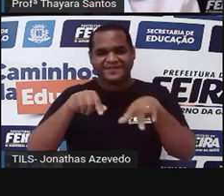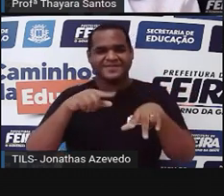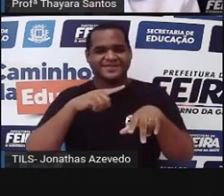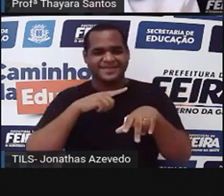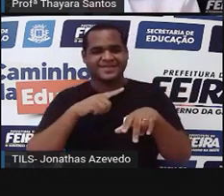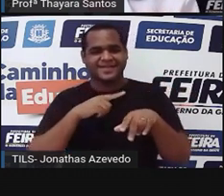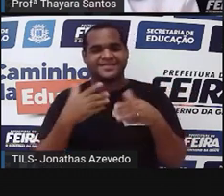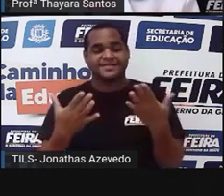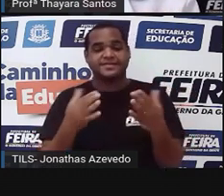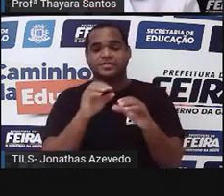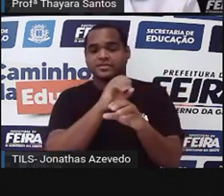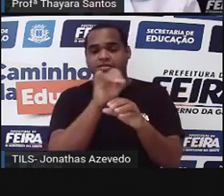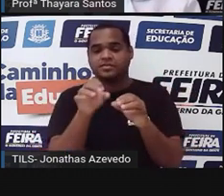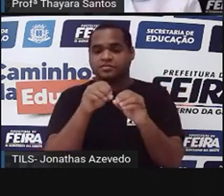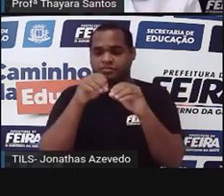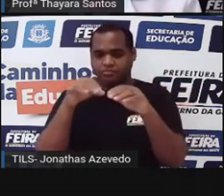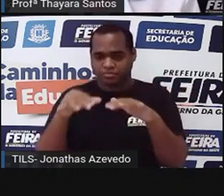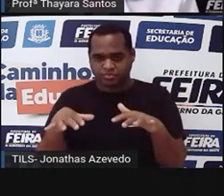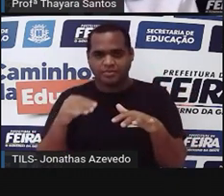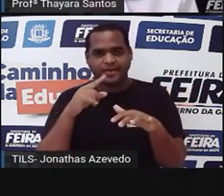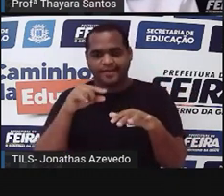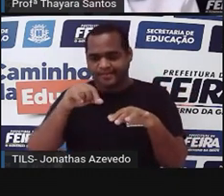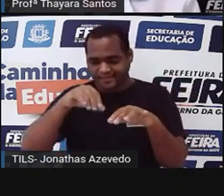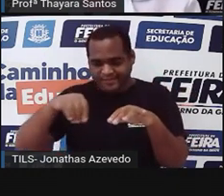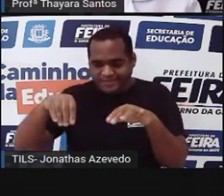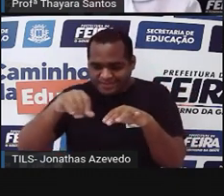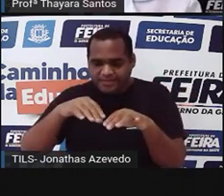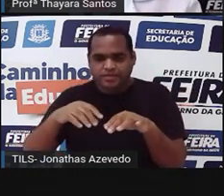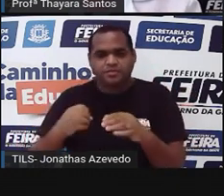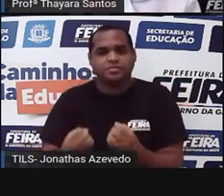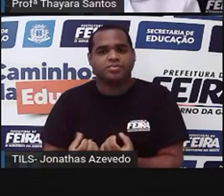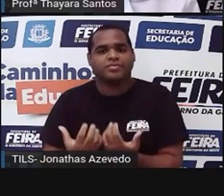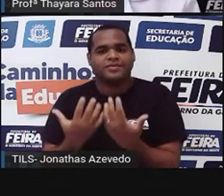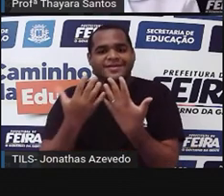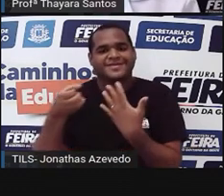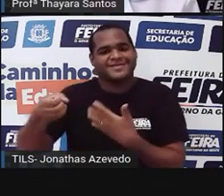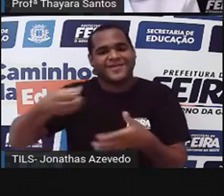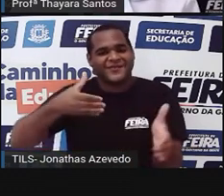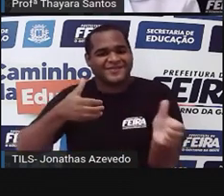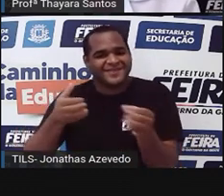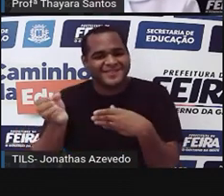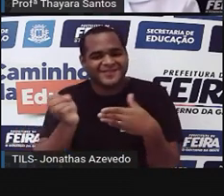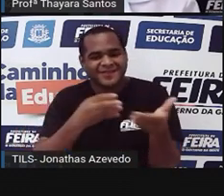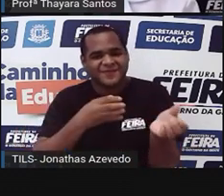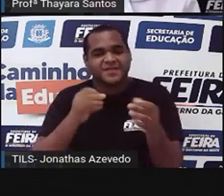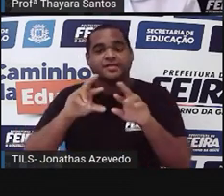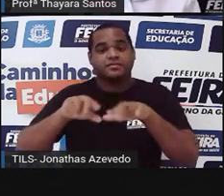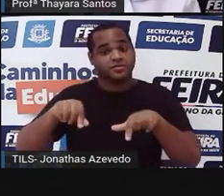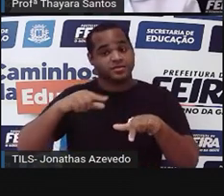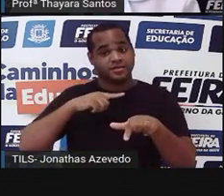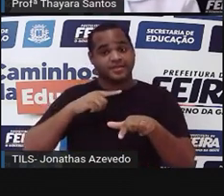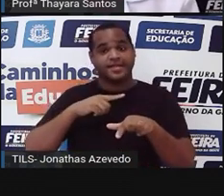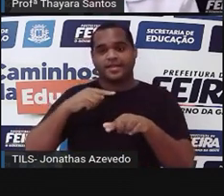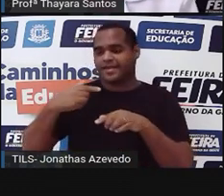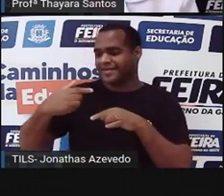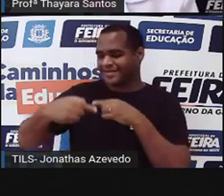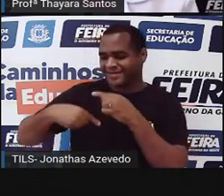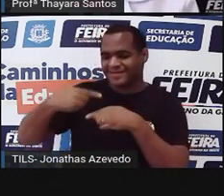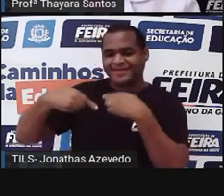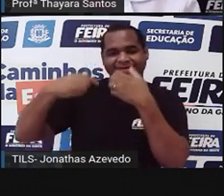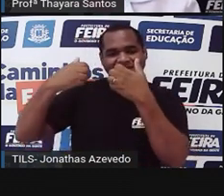desses esporos. Esses esporos vão cair no chão e vão nascer novas plantas, vai se formar um novo gametófito e vai